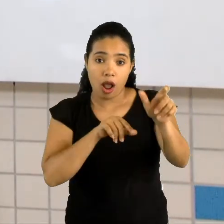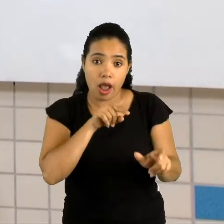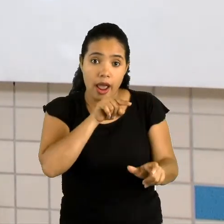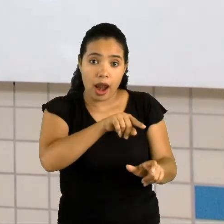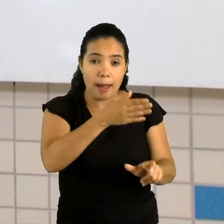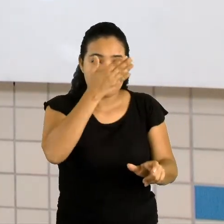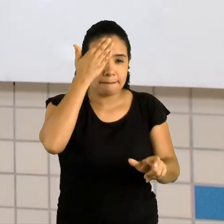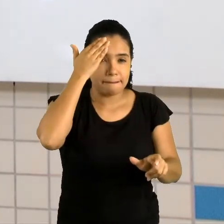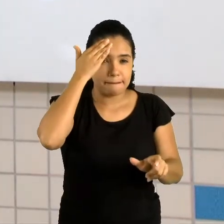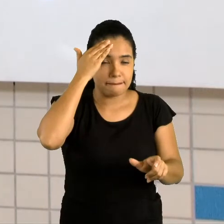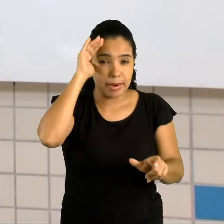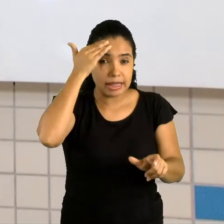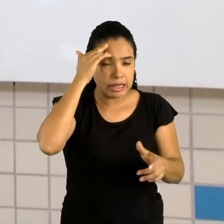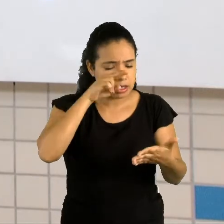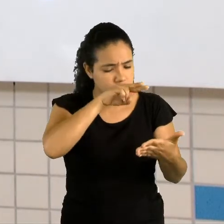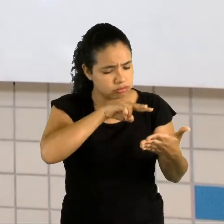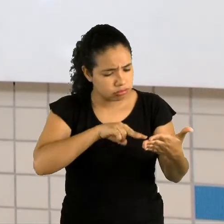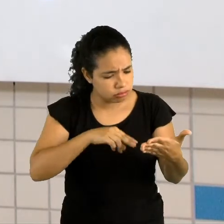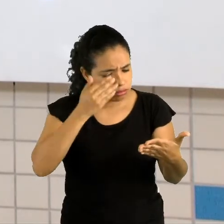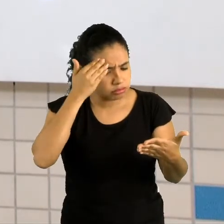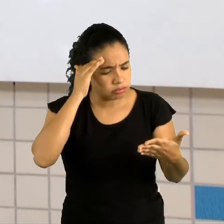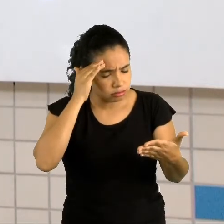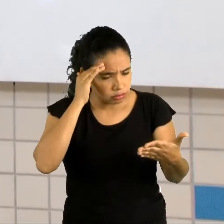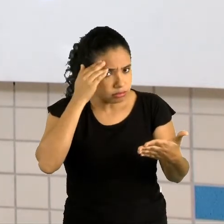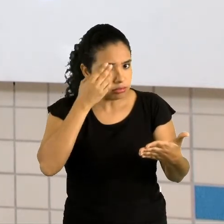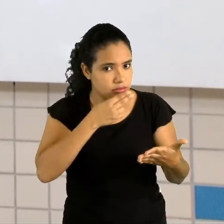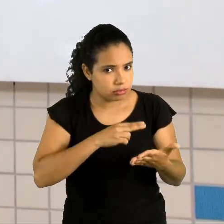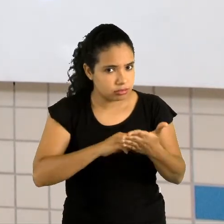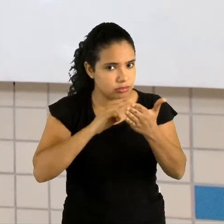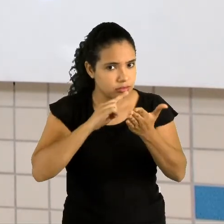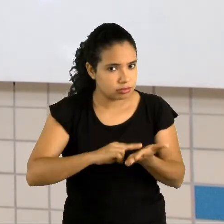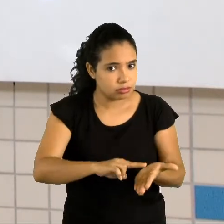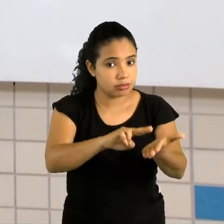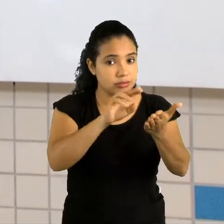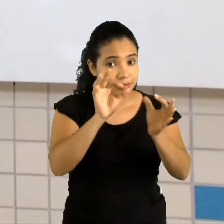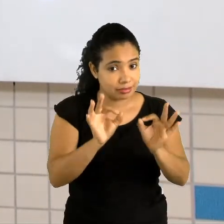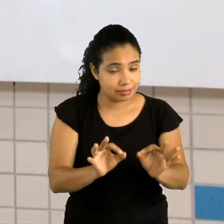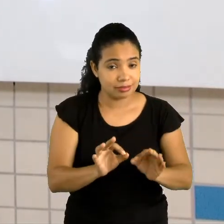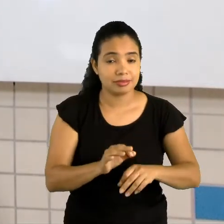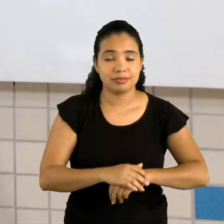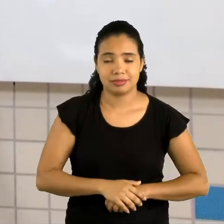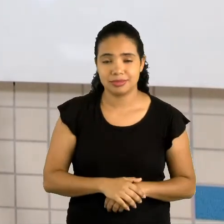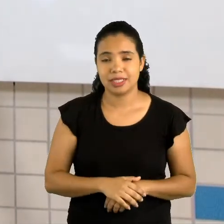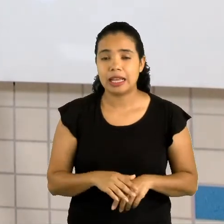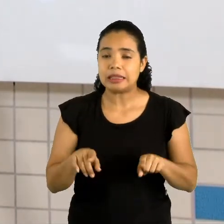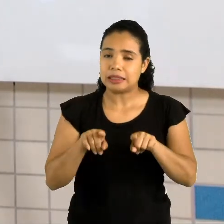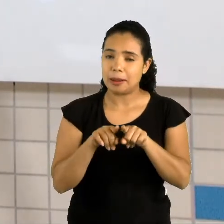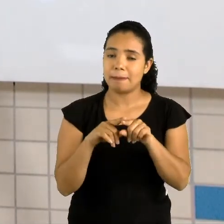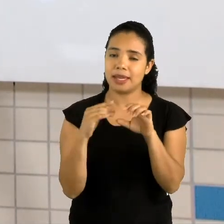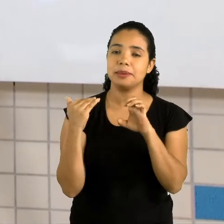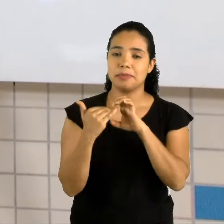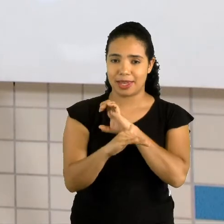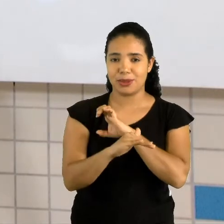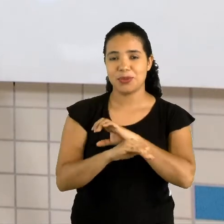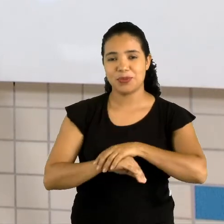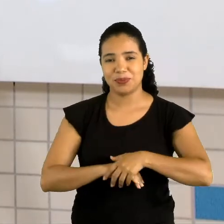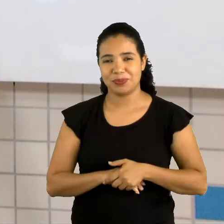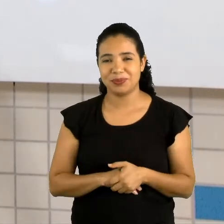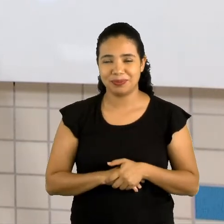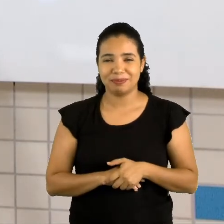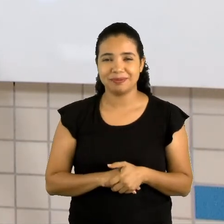a mensagem que você vai enviar. Colocar isso na carta, também como no e-mail.